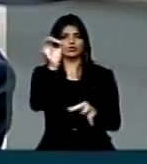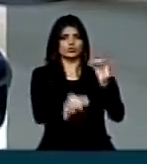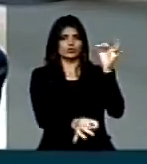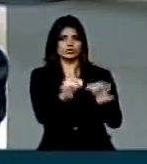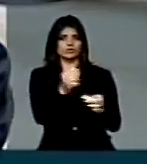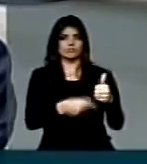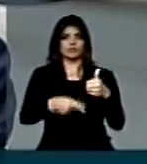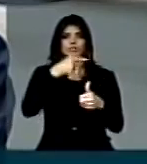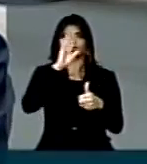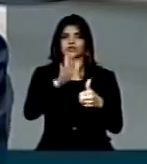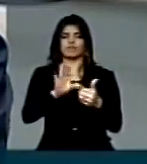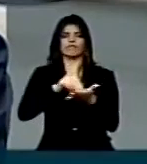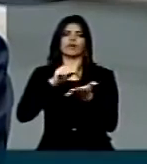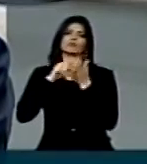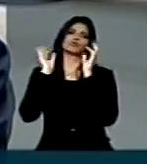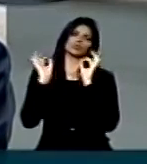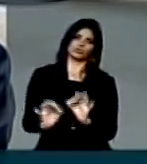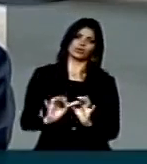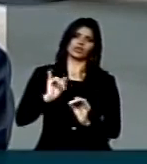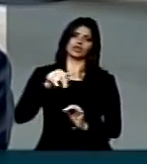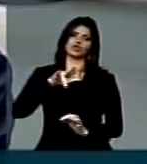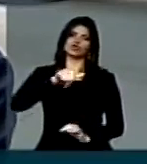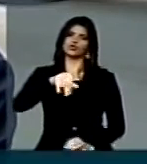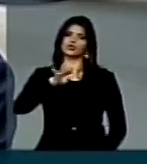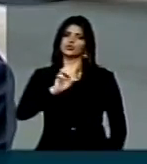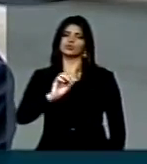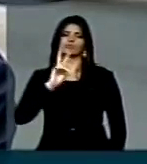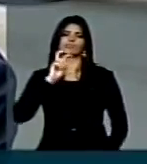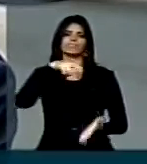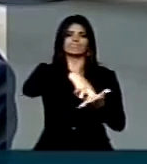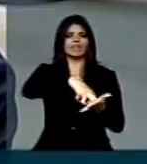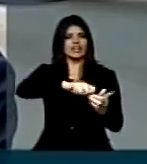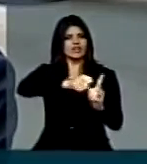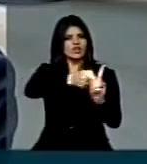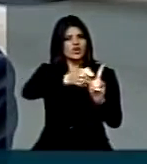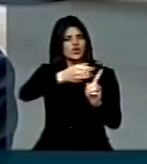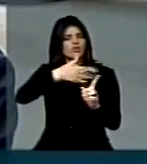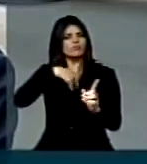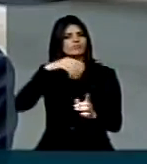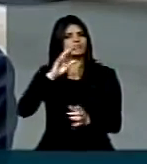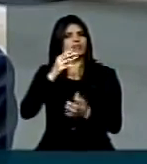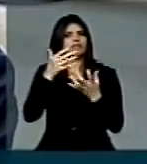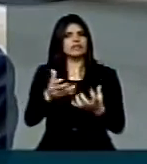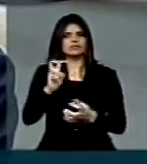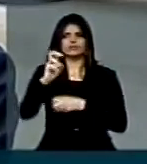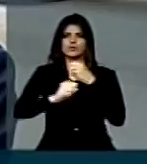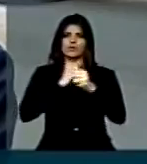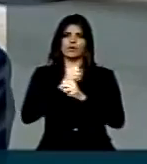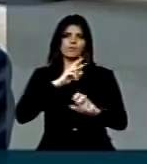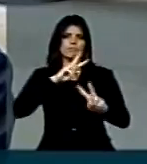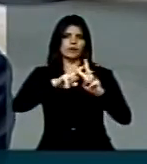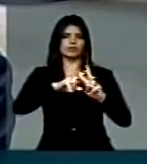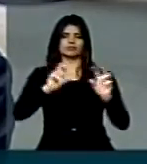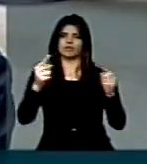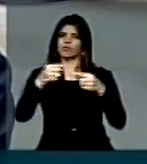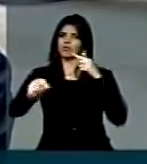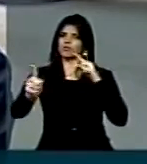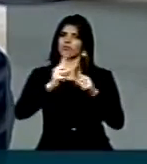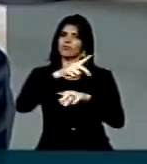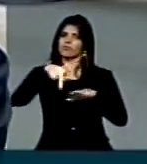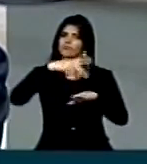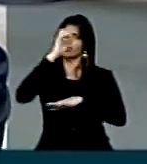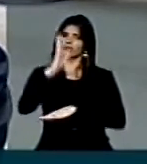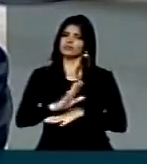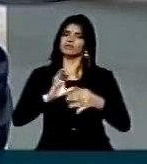primeira instância, injustamente lhe atribuiu para dar uma combinação pesada como essa. Isso não é compatível com o país